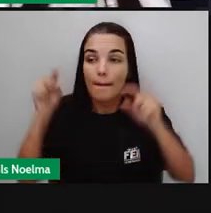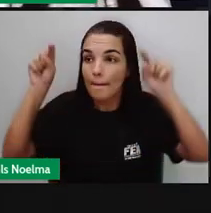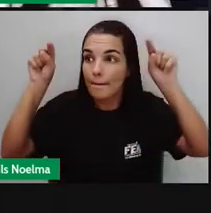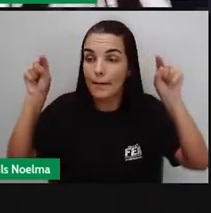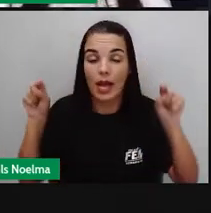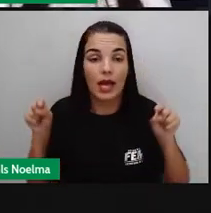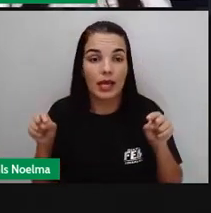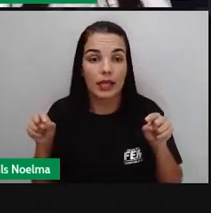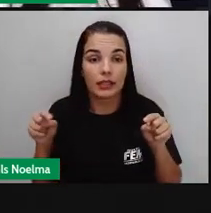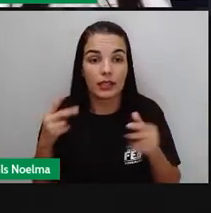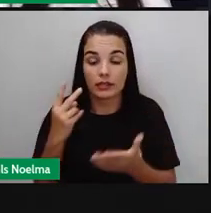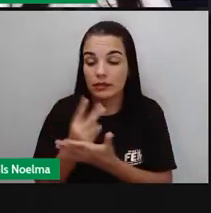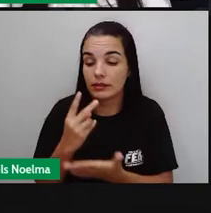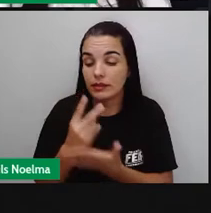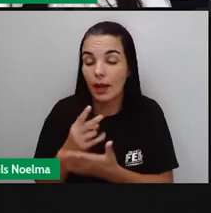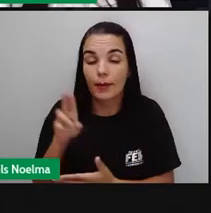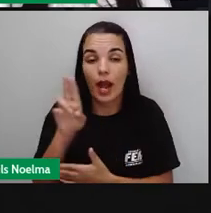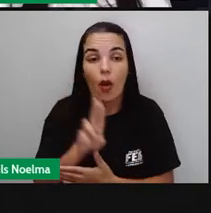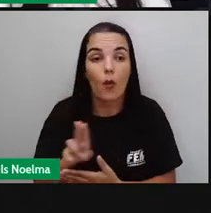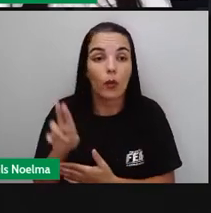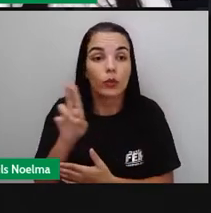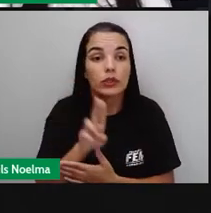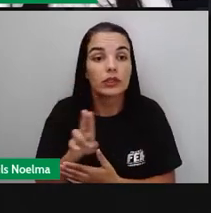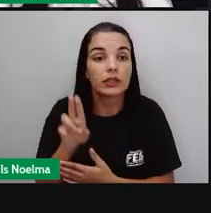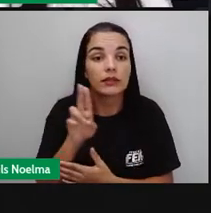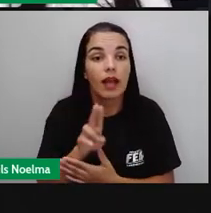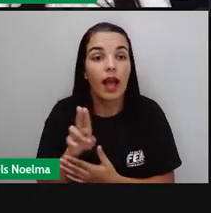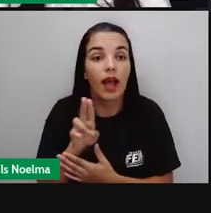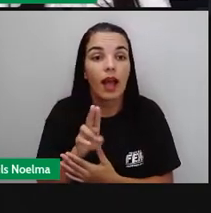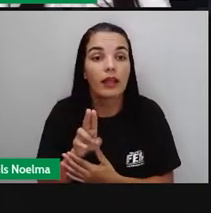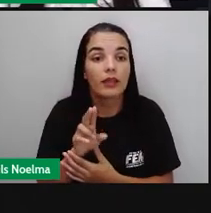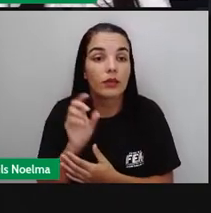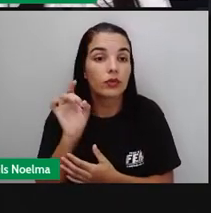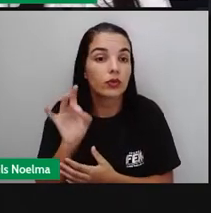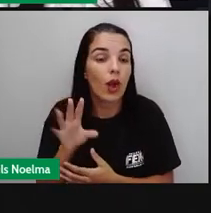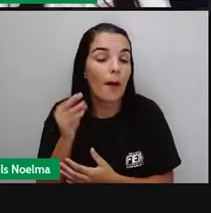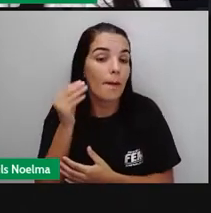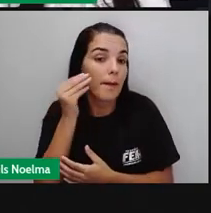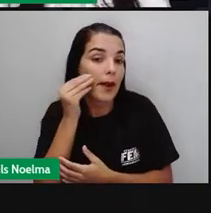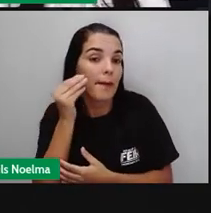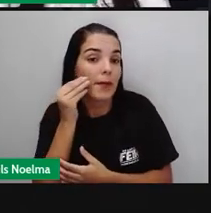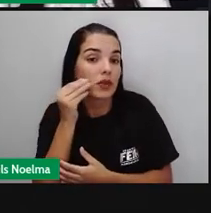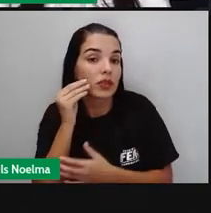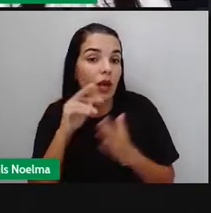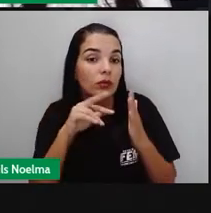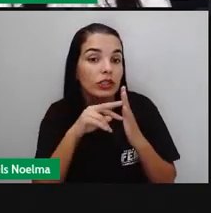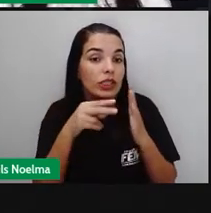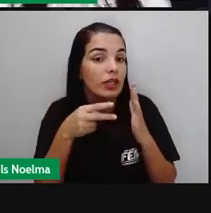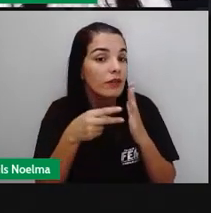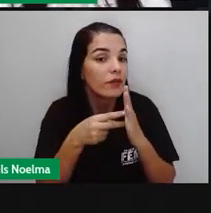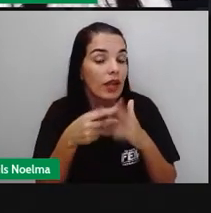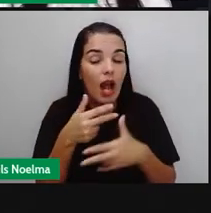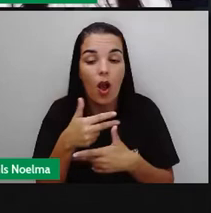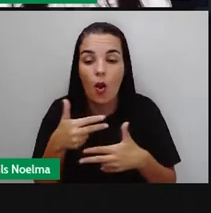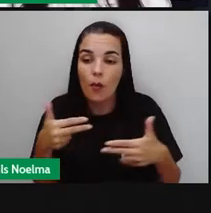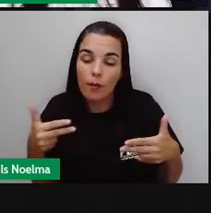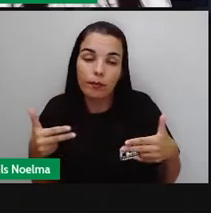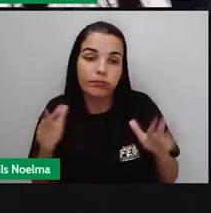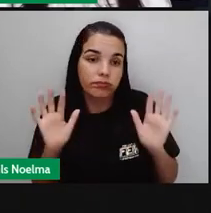Porque geralmente os parênteses dentro do texto, eles indicam o significado de alguma coisa.